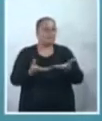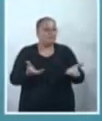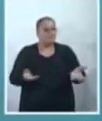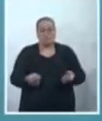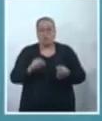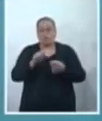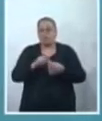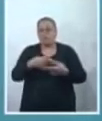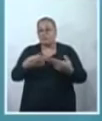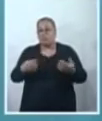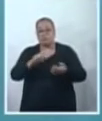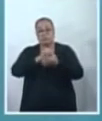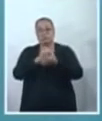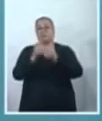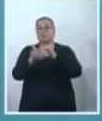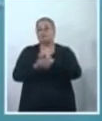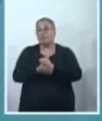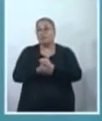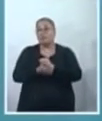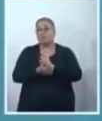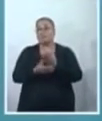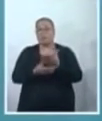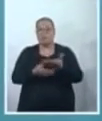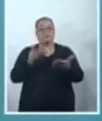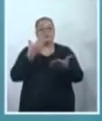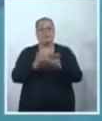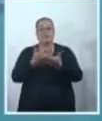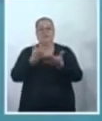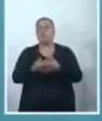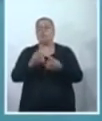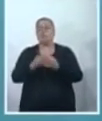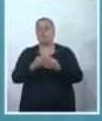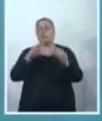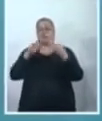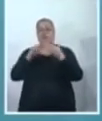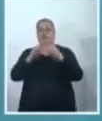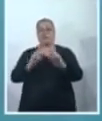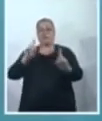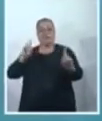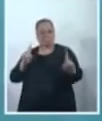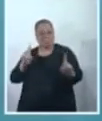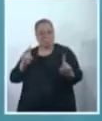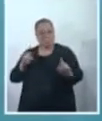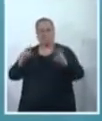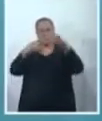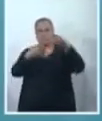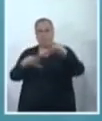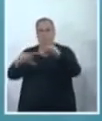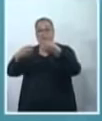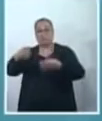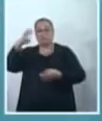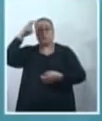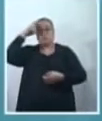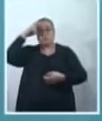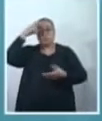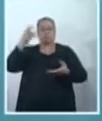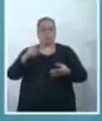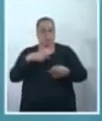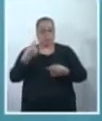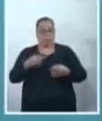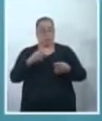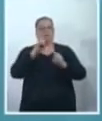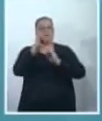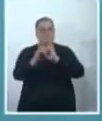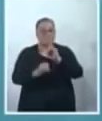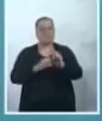de esporte a partir de aulas online, de cultura a partir das lives. Então, para nós, a internet tem que ser um